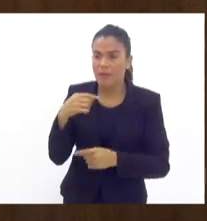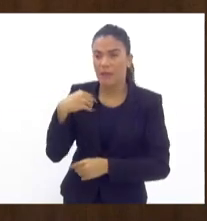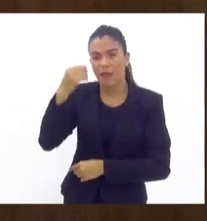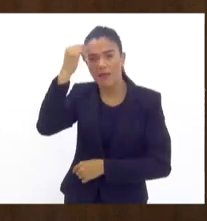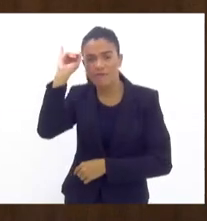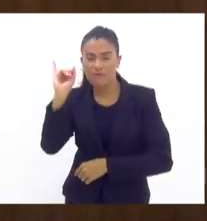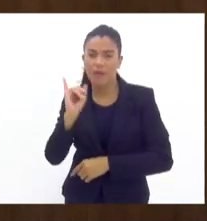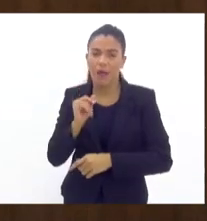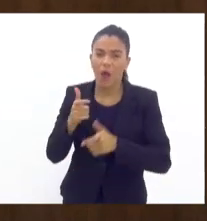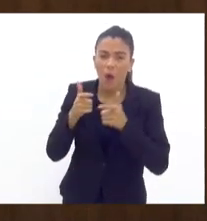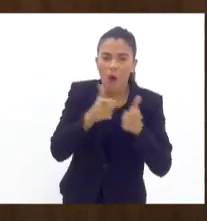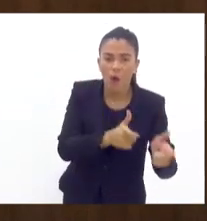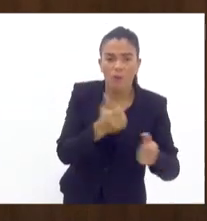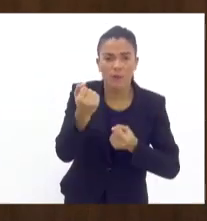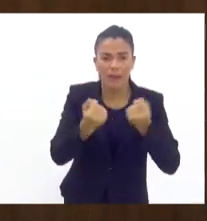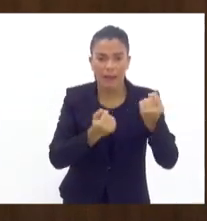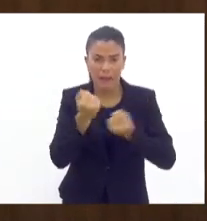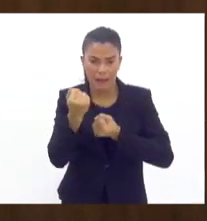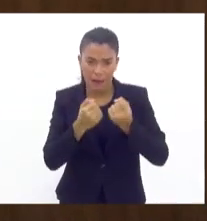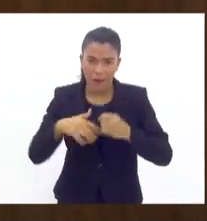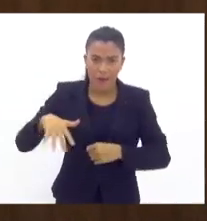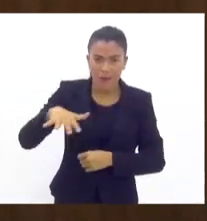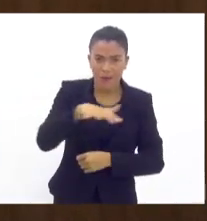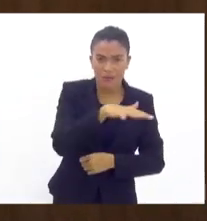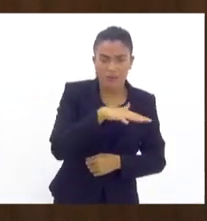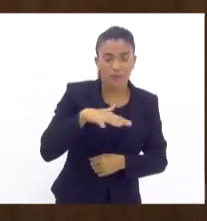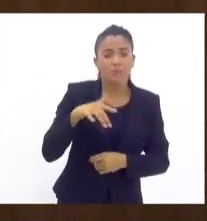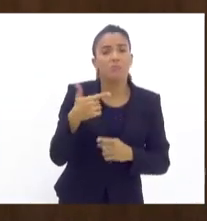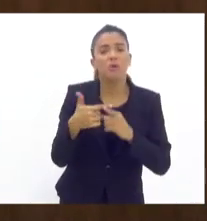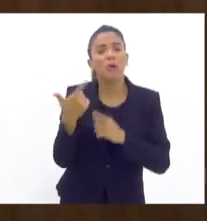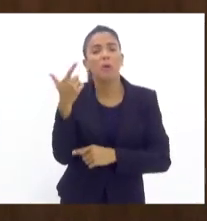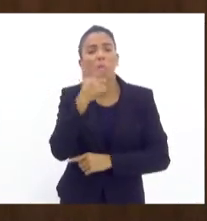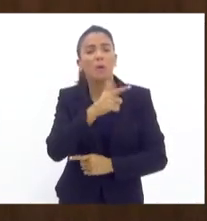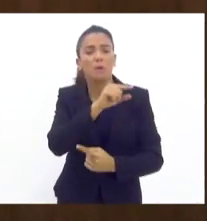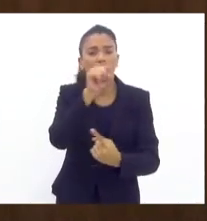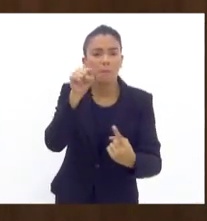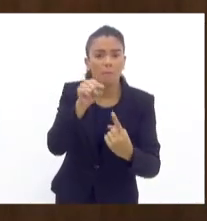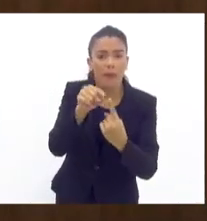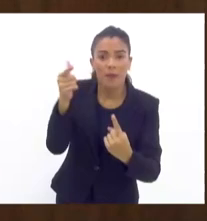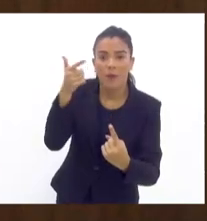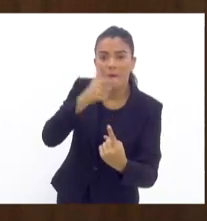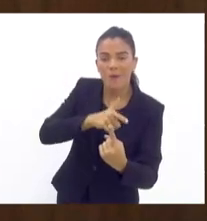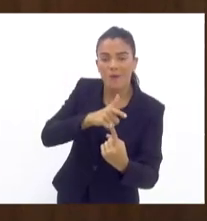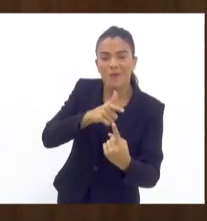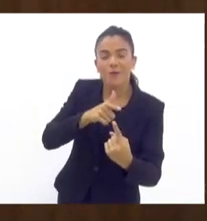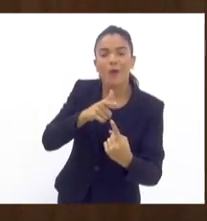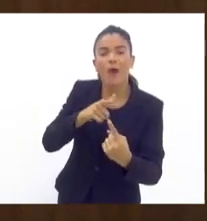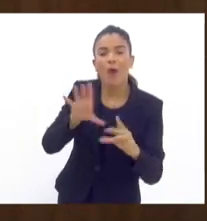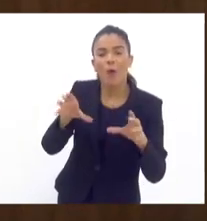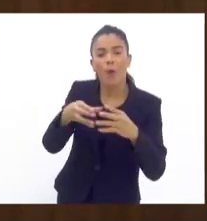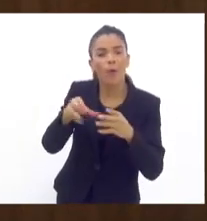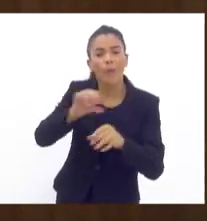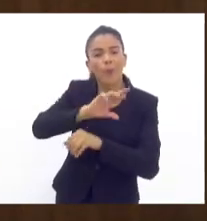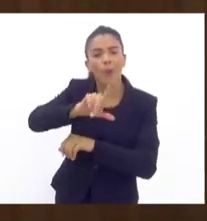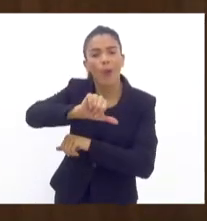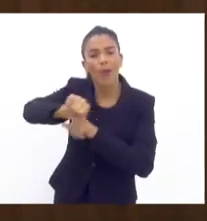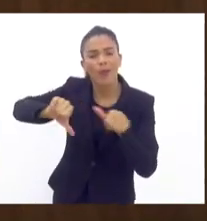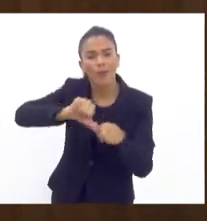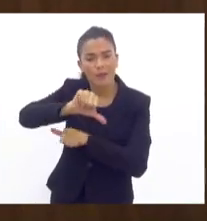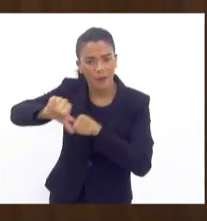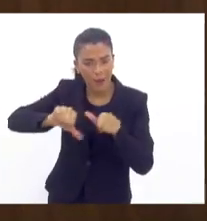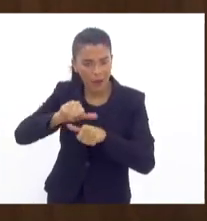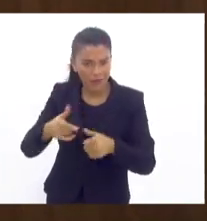assalto na região, por que quando não bate a meta, o comando não é trocado, o comando da legacia não é